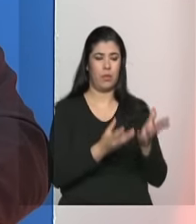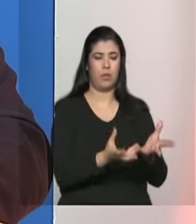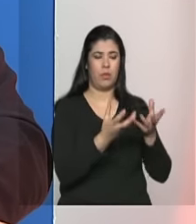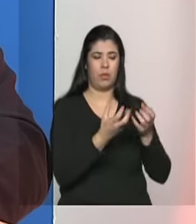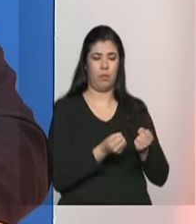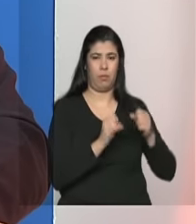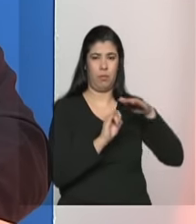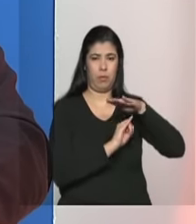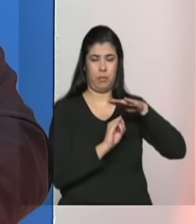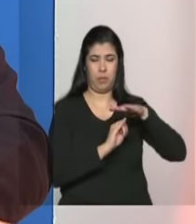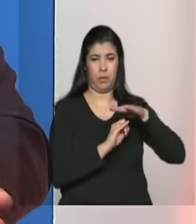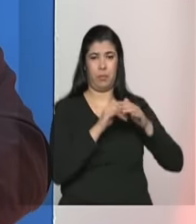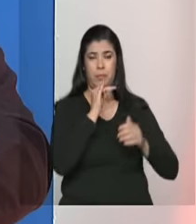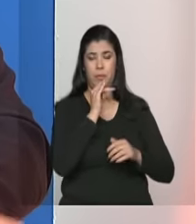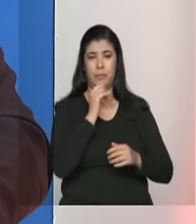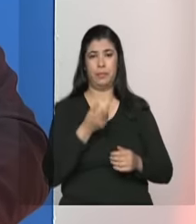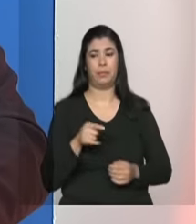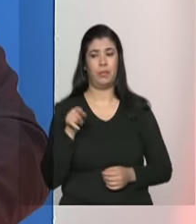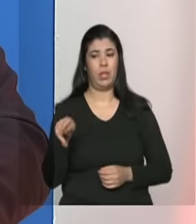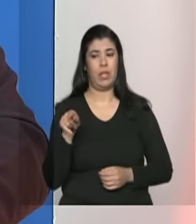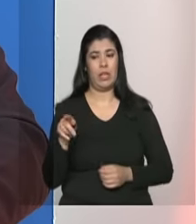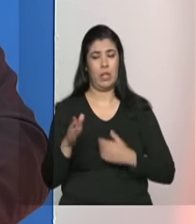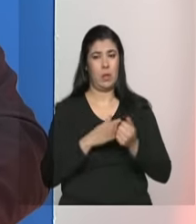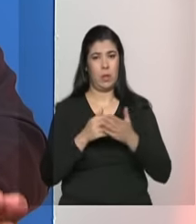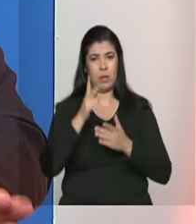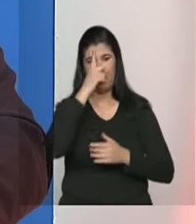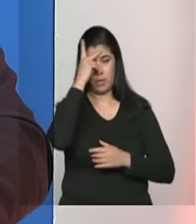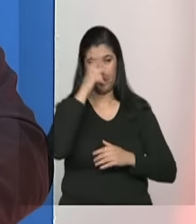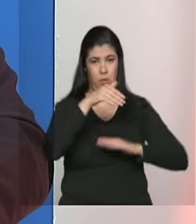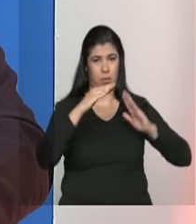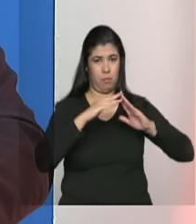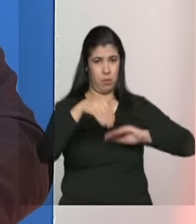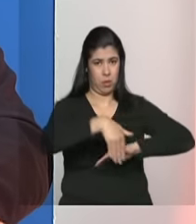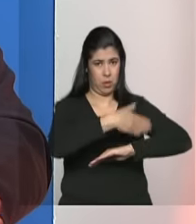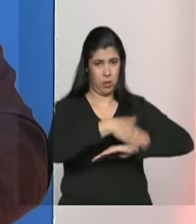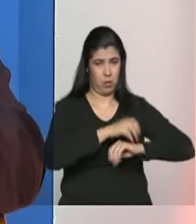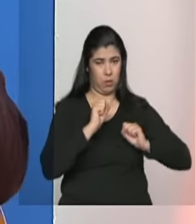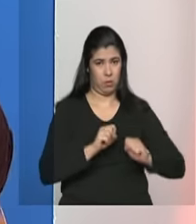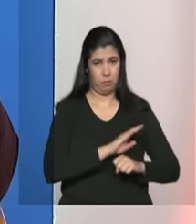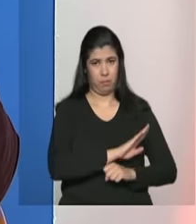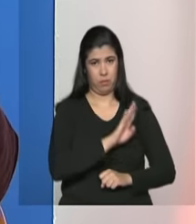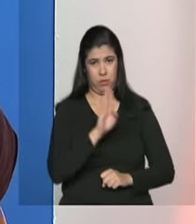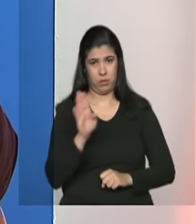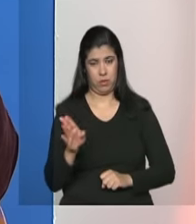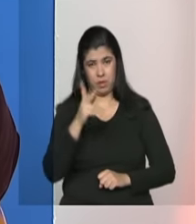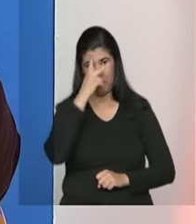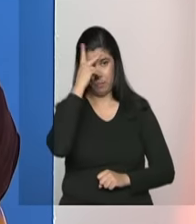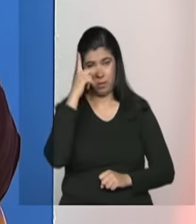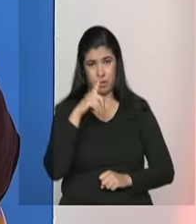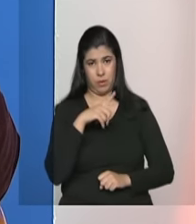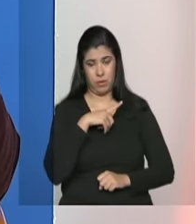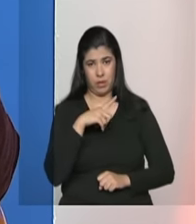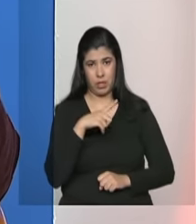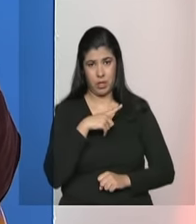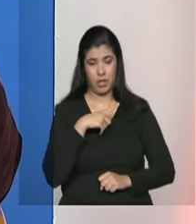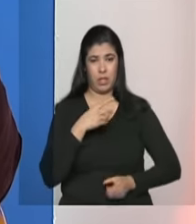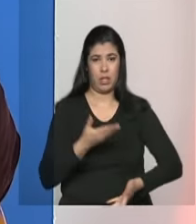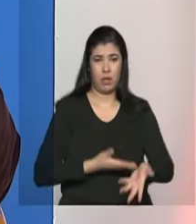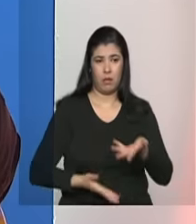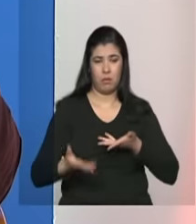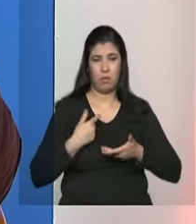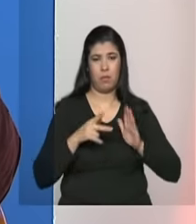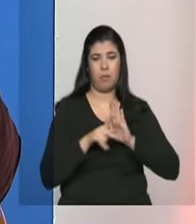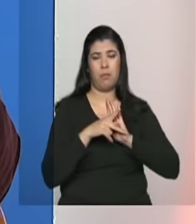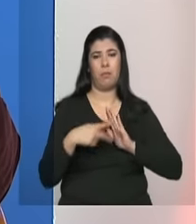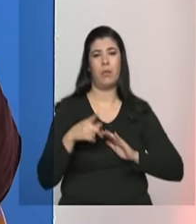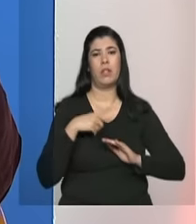institucional na verdade não é qualquer pessoa em situação de rua que pode acessar a república a pessoa que está na república ela já tem que ter um